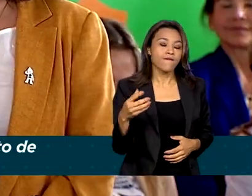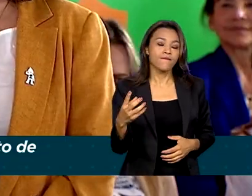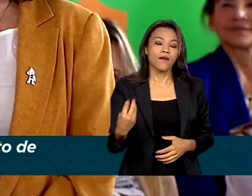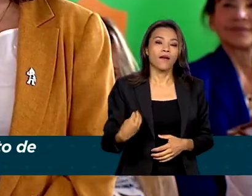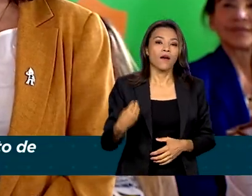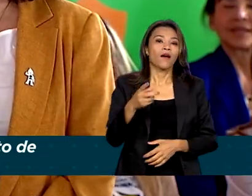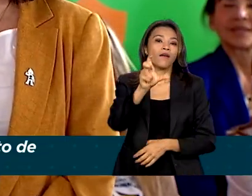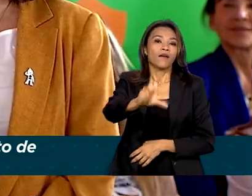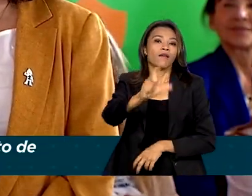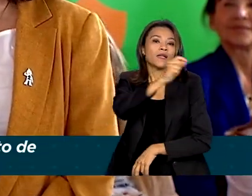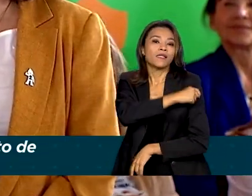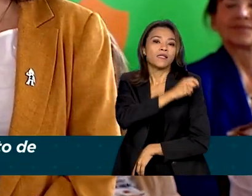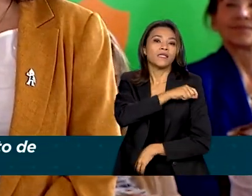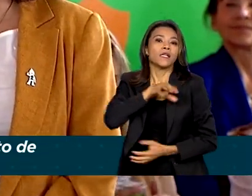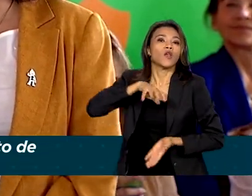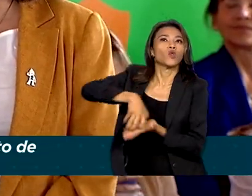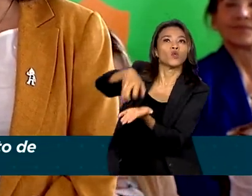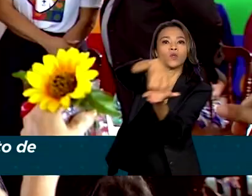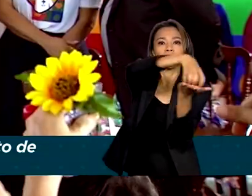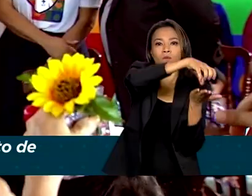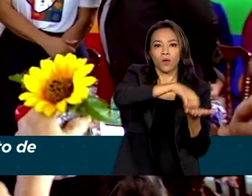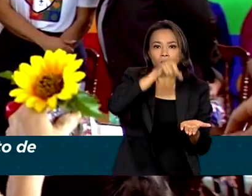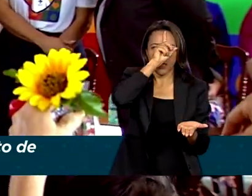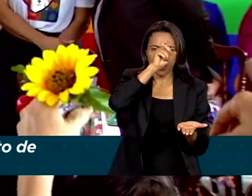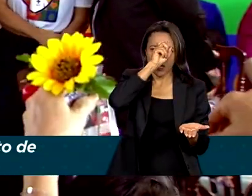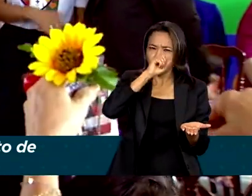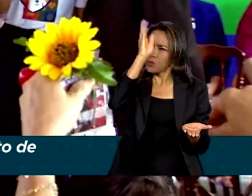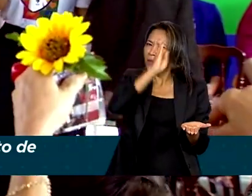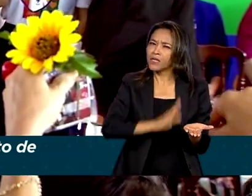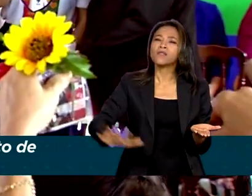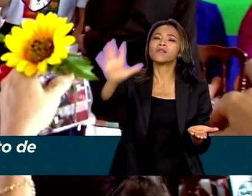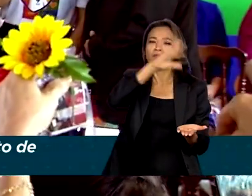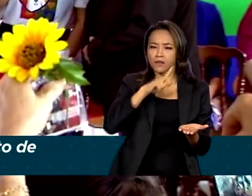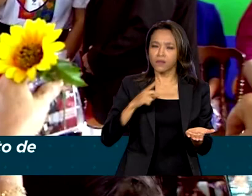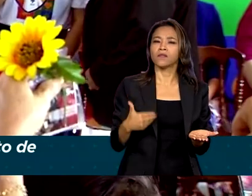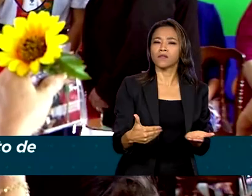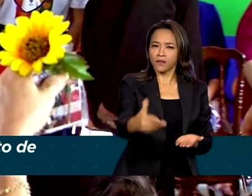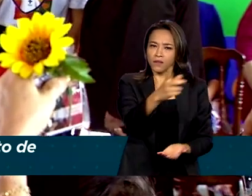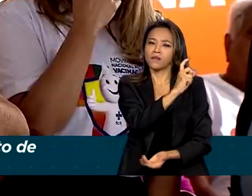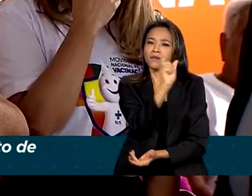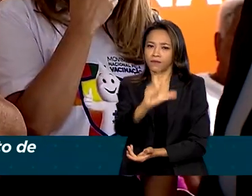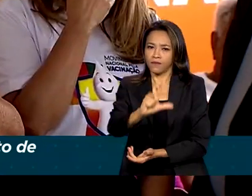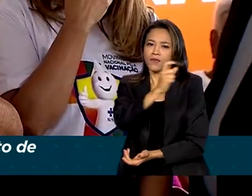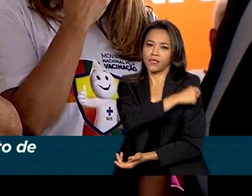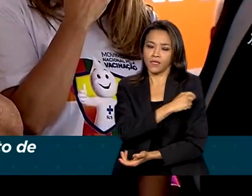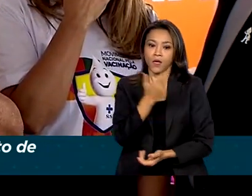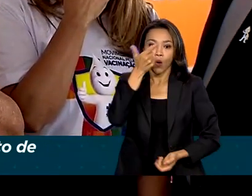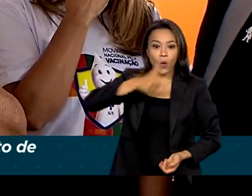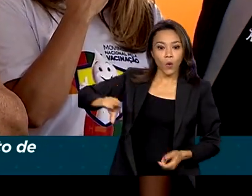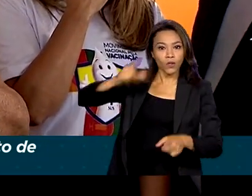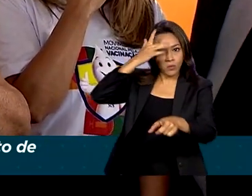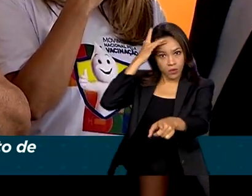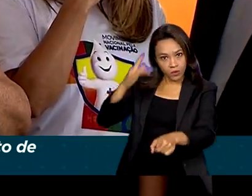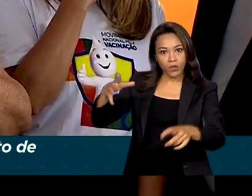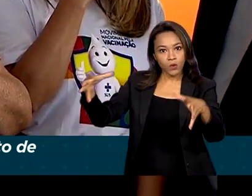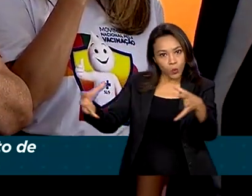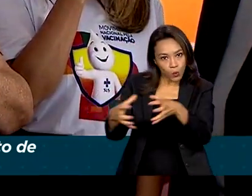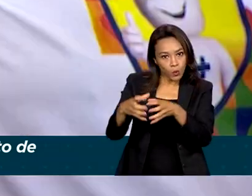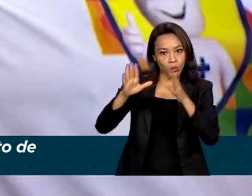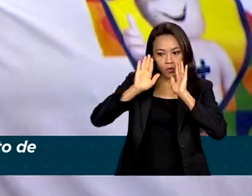portos de saúde espalhados pelo Brasil inteiro. Antes do presidente Lula, outras pessoas que fazem parte dos grupos